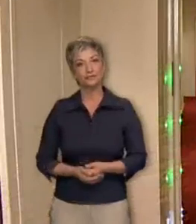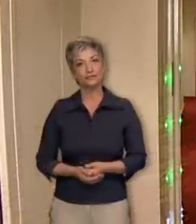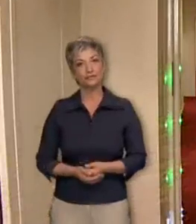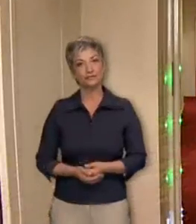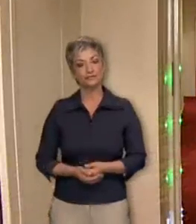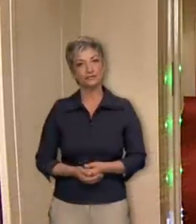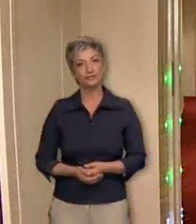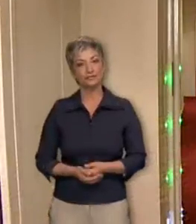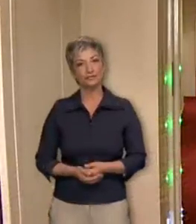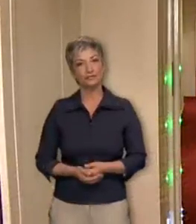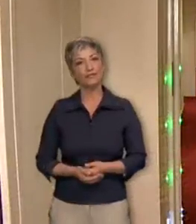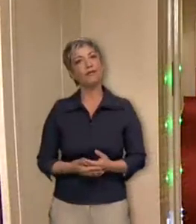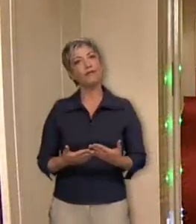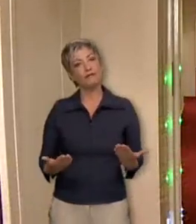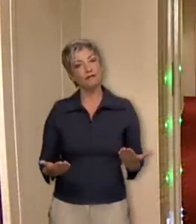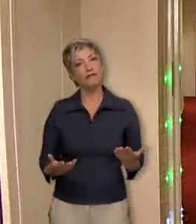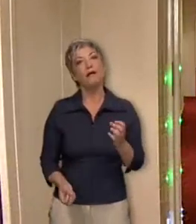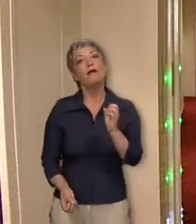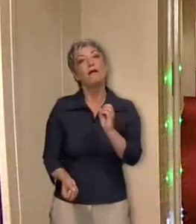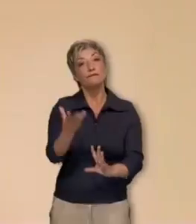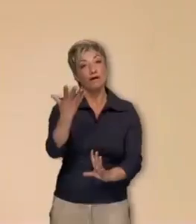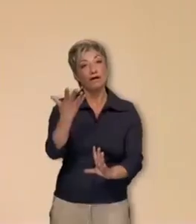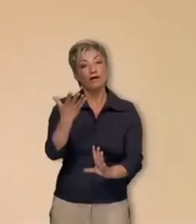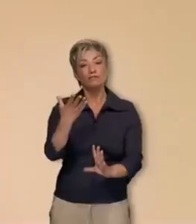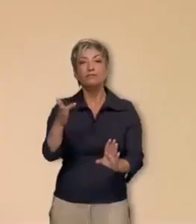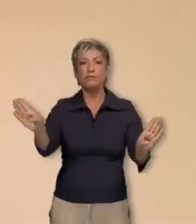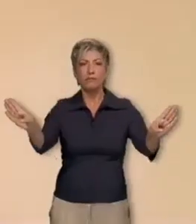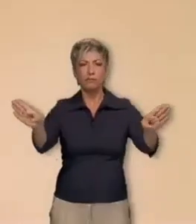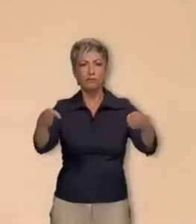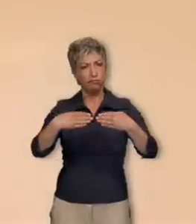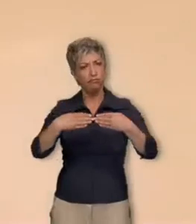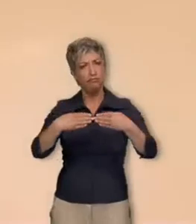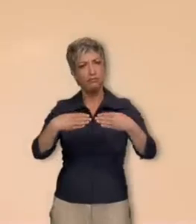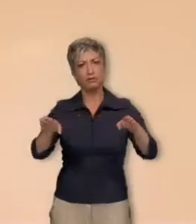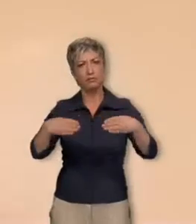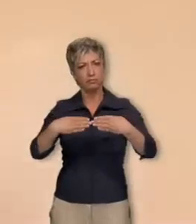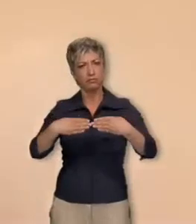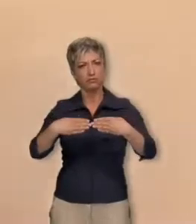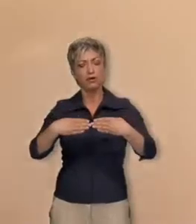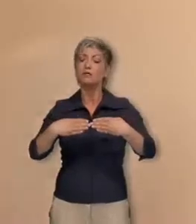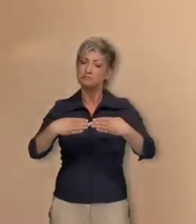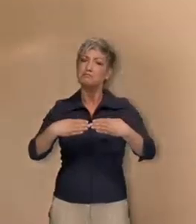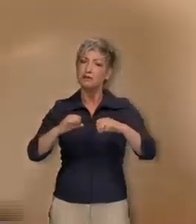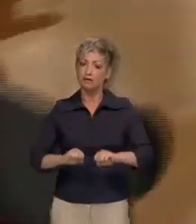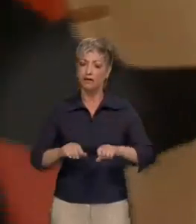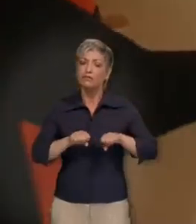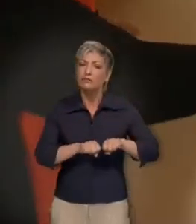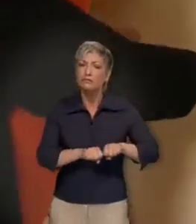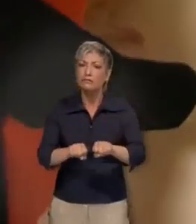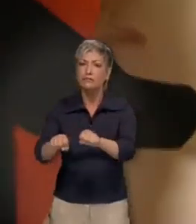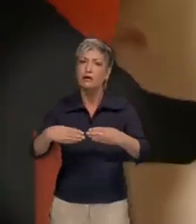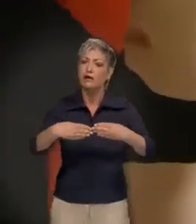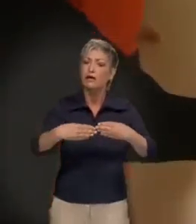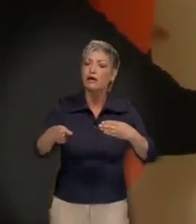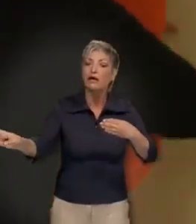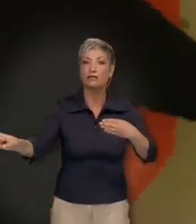Em caso de incêndio, as portas corta-fogo podem fechar-se. Embora pesadas, elas podem ser abertas à mão